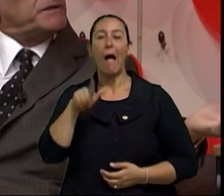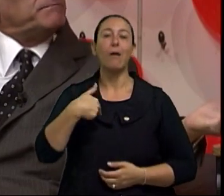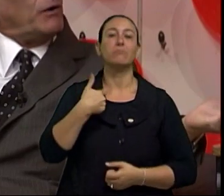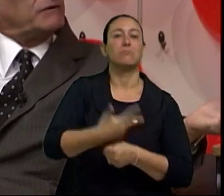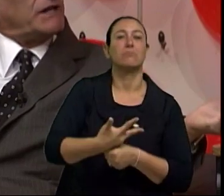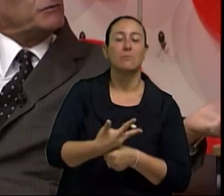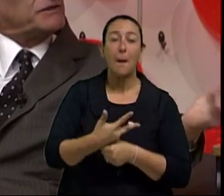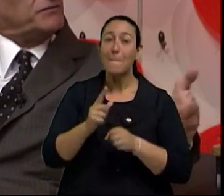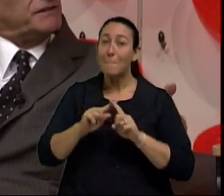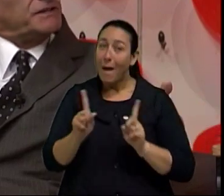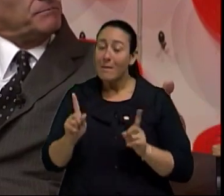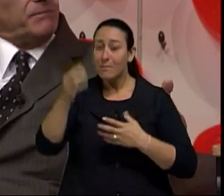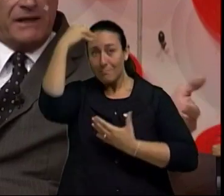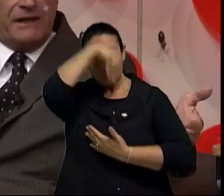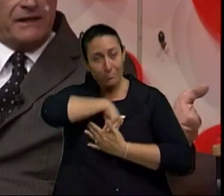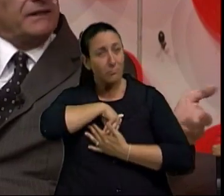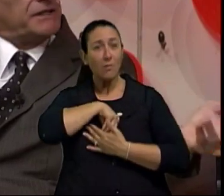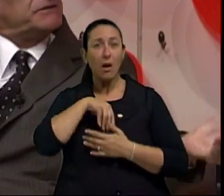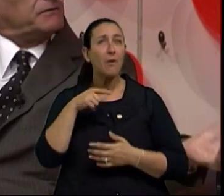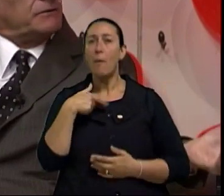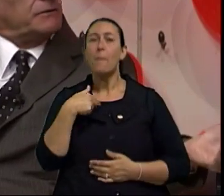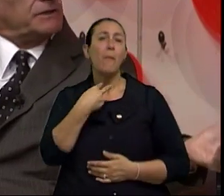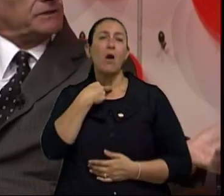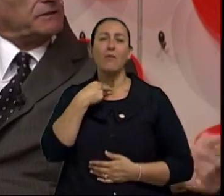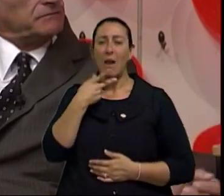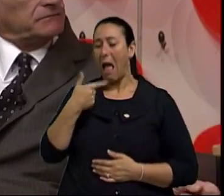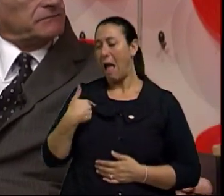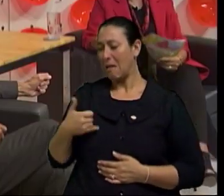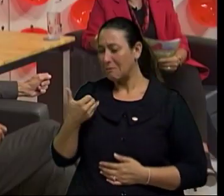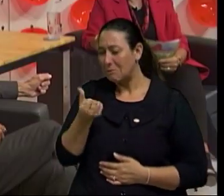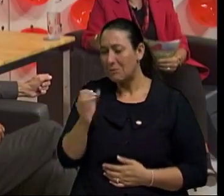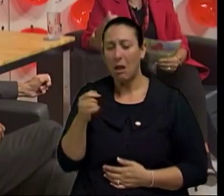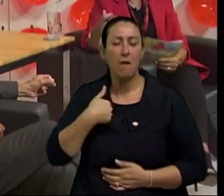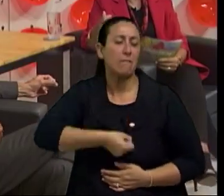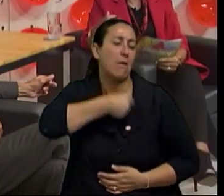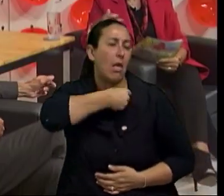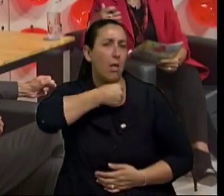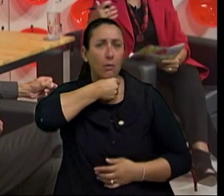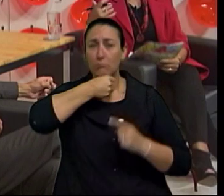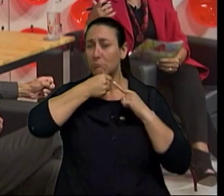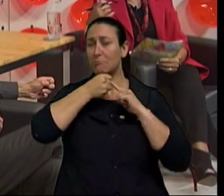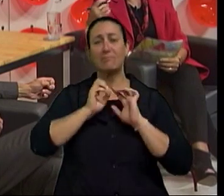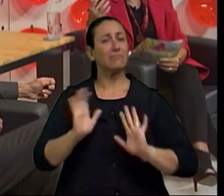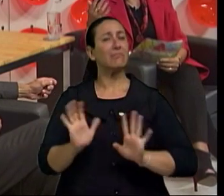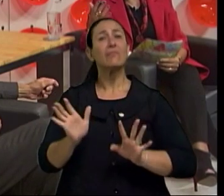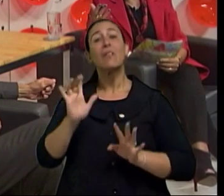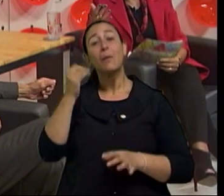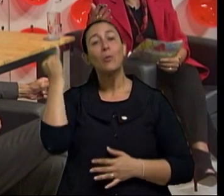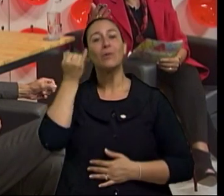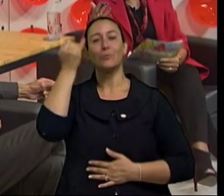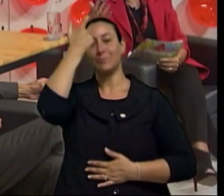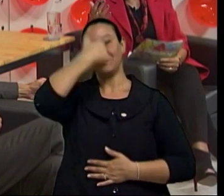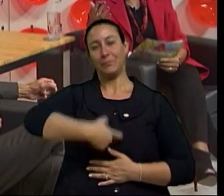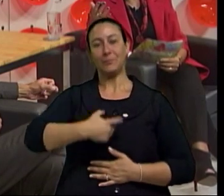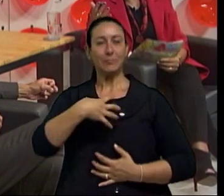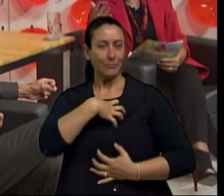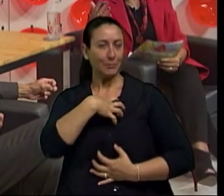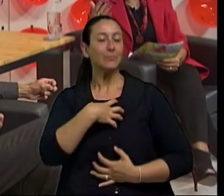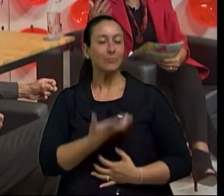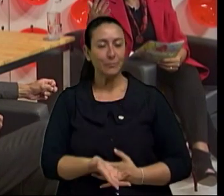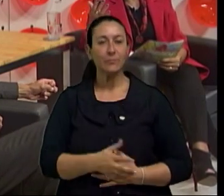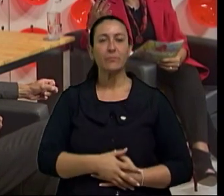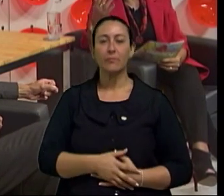pessoas não podem pautar suas vidas pela idade cronológica. Claro, claro, com certeza. Eu fui há um tempo atrás, no